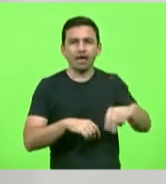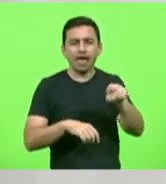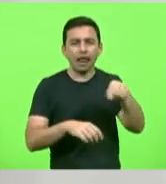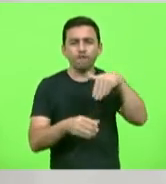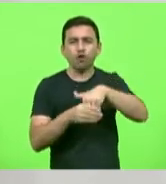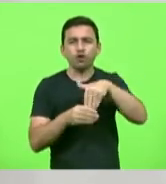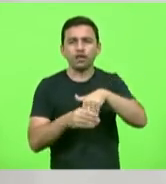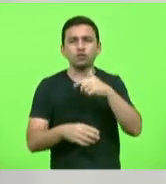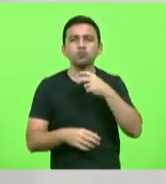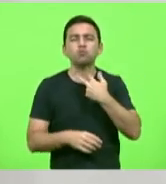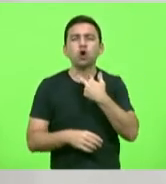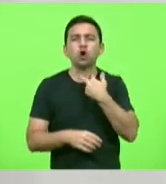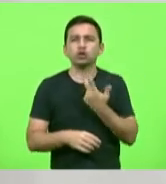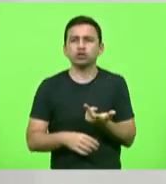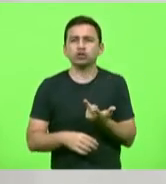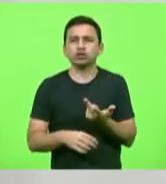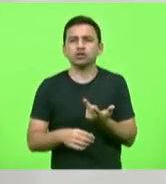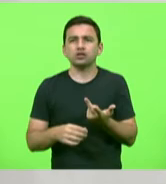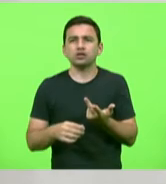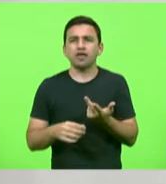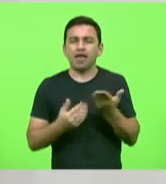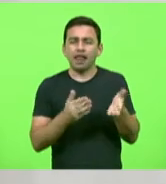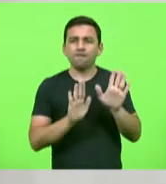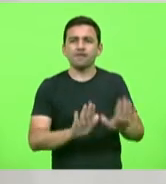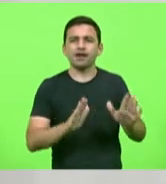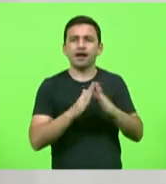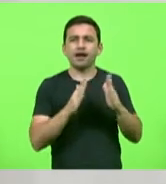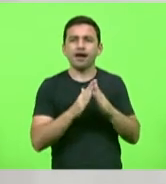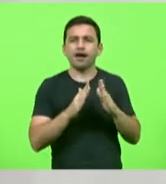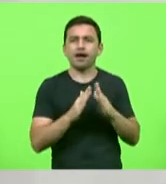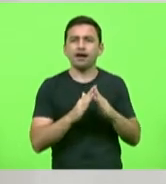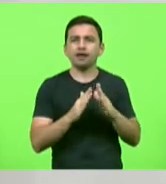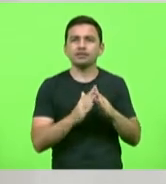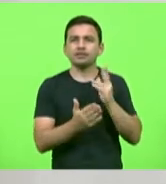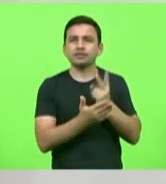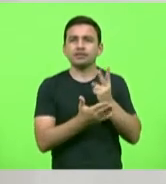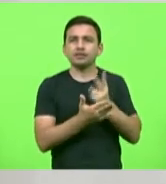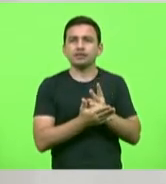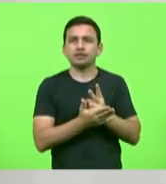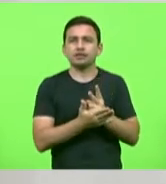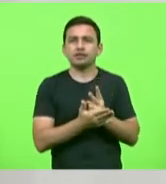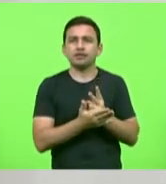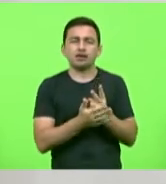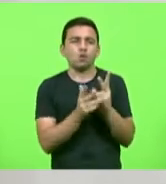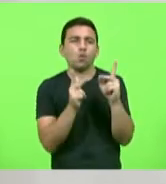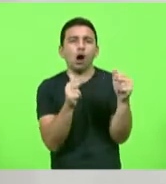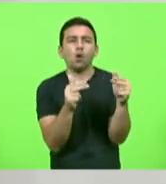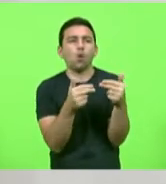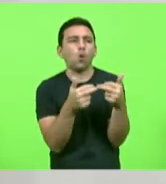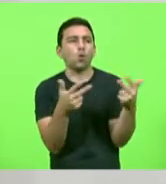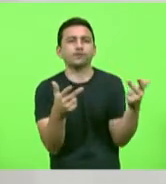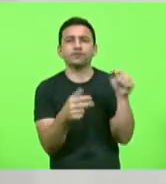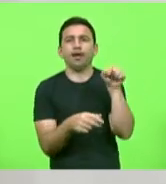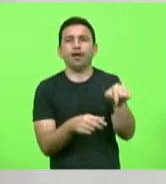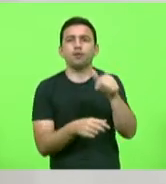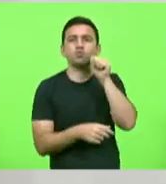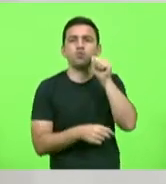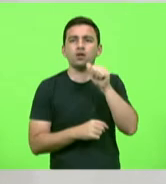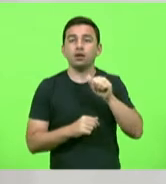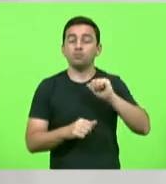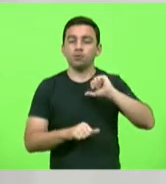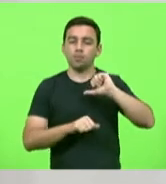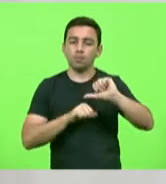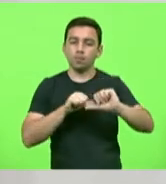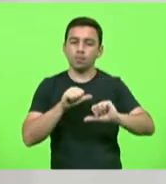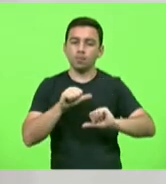onde ela não tinha vez onde ela ficava em casa como uma coisa e o tempo vai mudando o homem